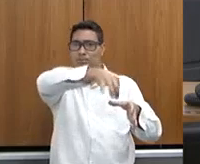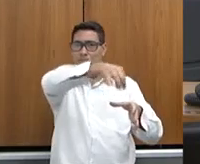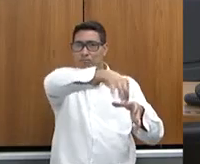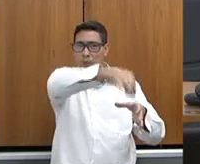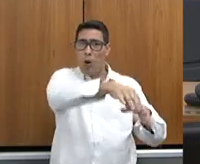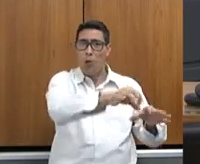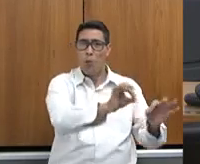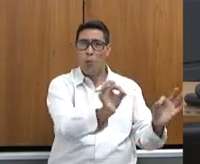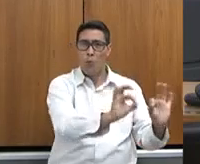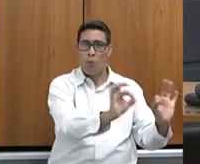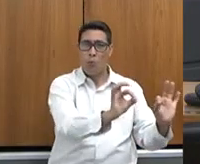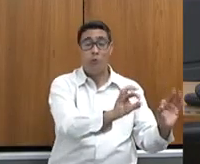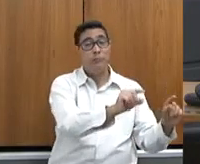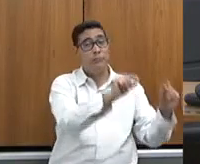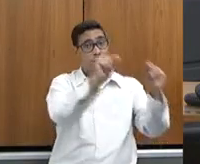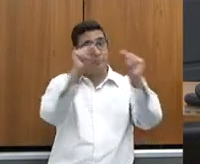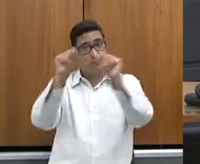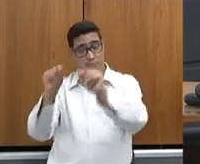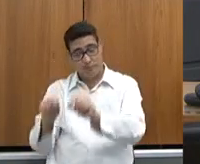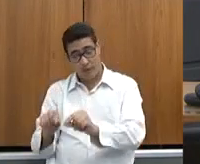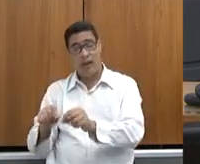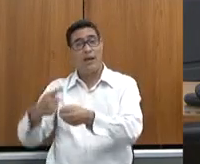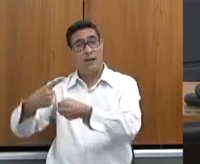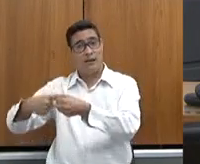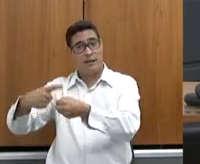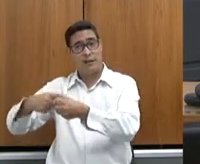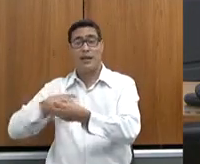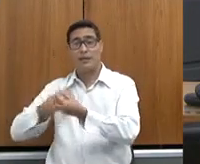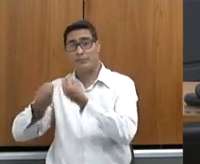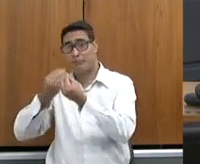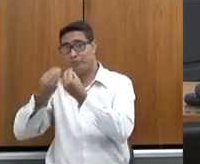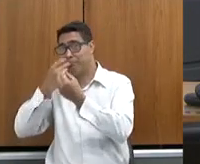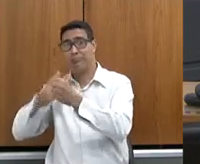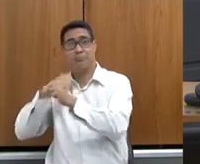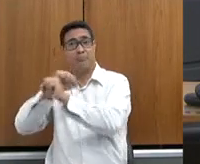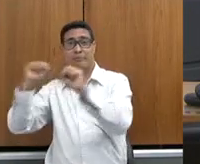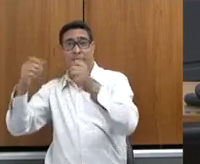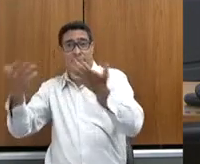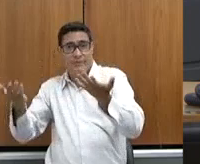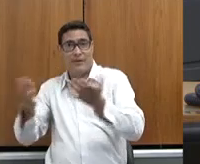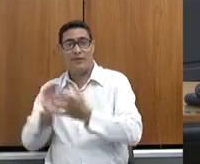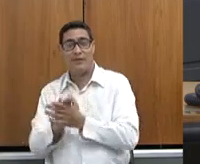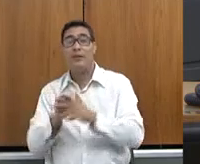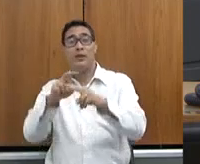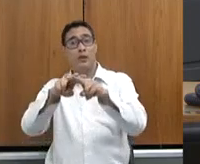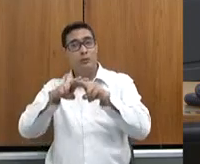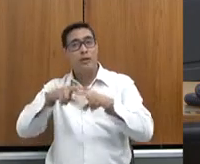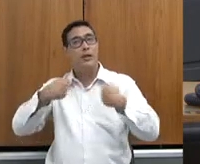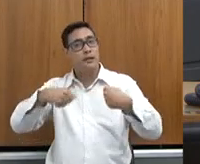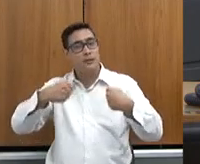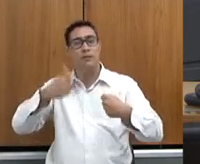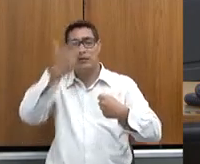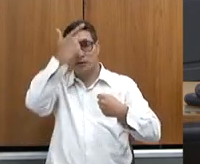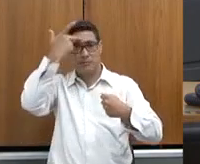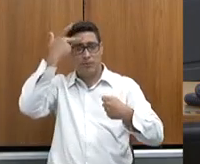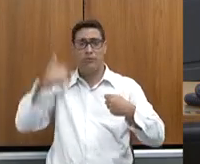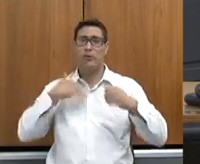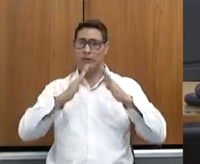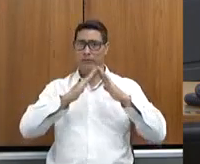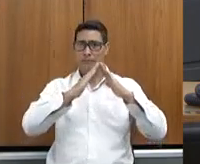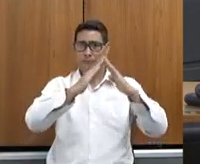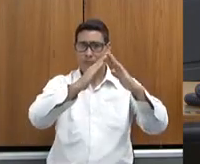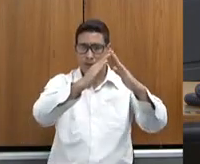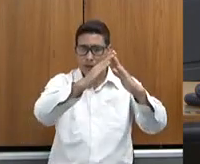precisamos levar esse conhecimento para dentro da Casa do Povo, para que as pessoas entendam que saúde,